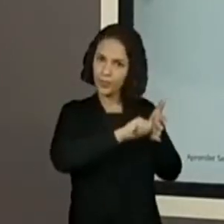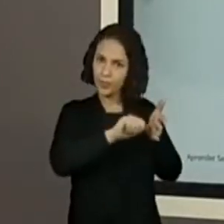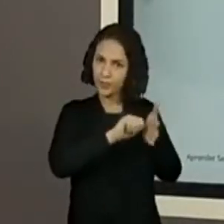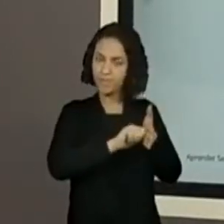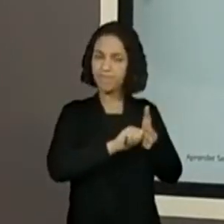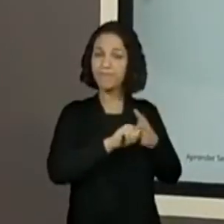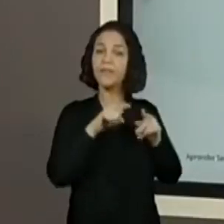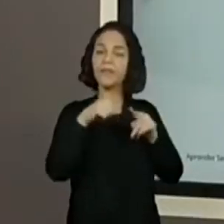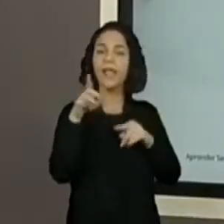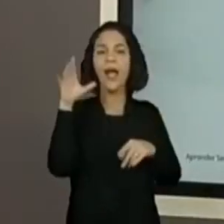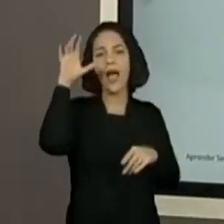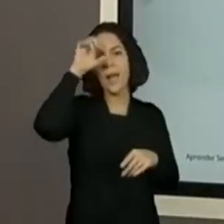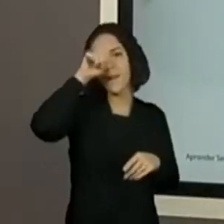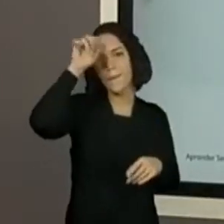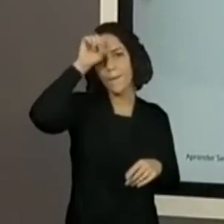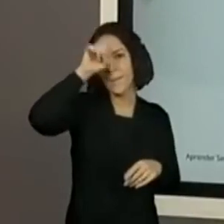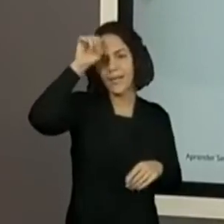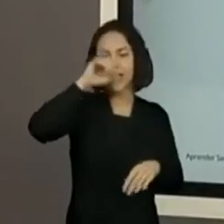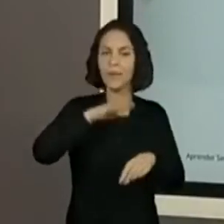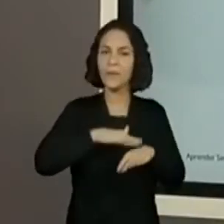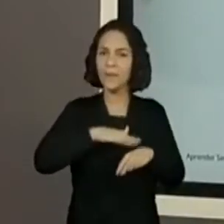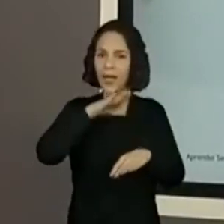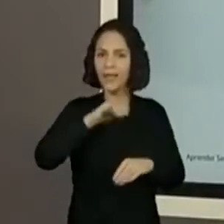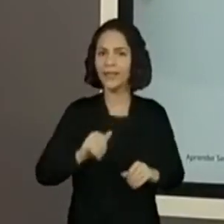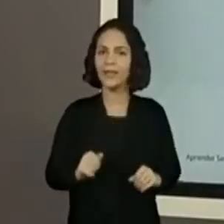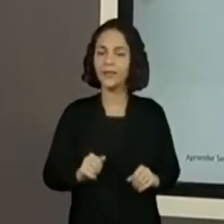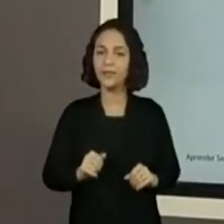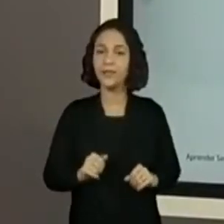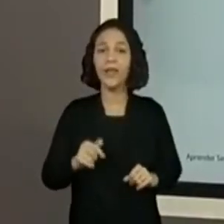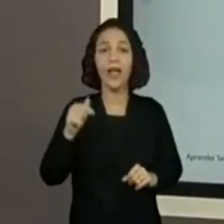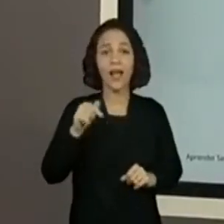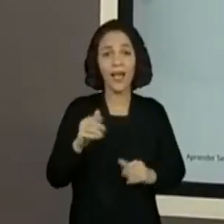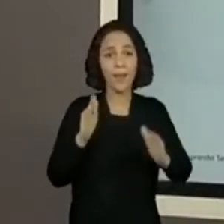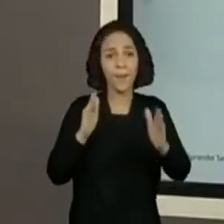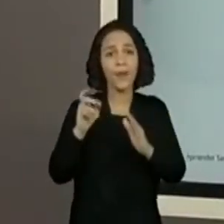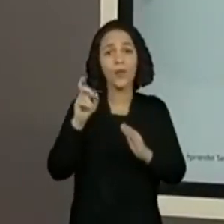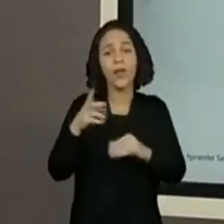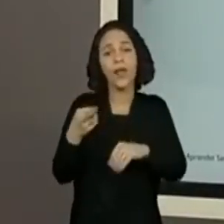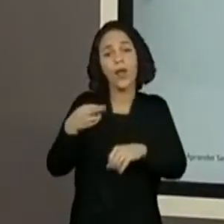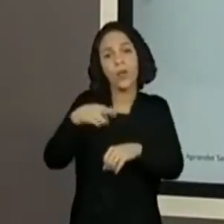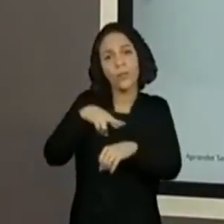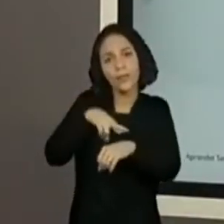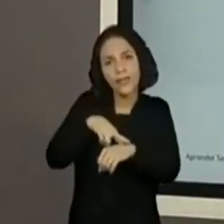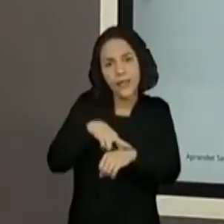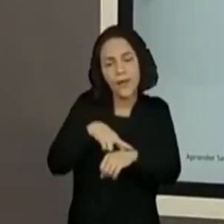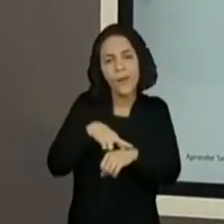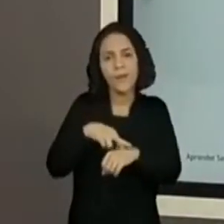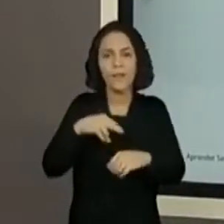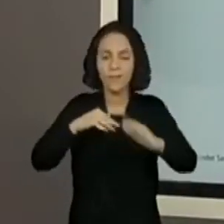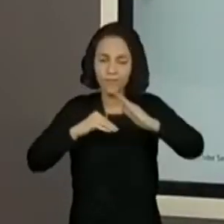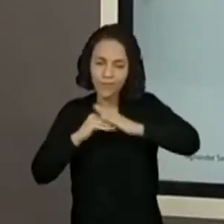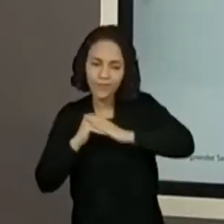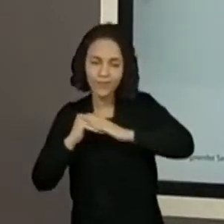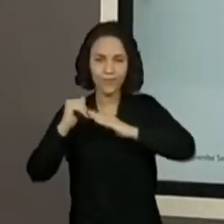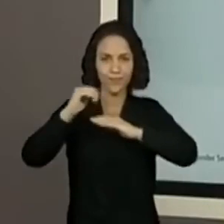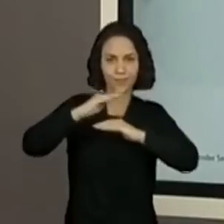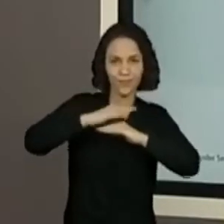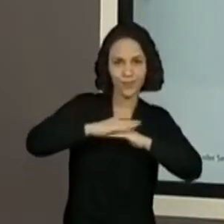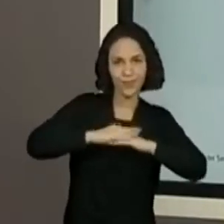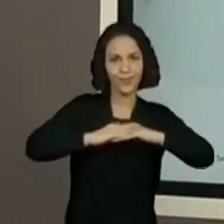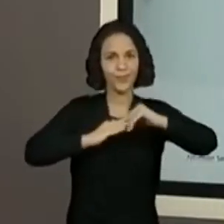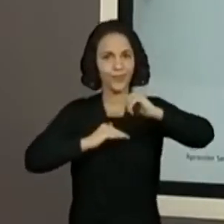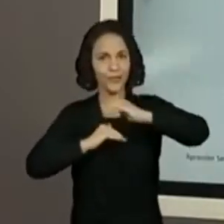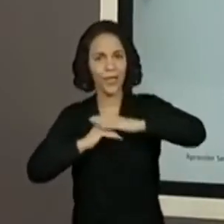Porque daí você está aprendendo um pouquinho mais. Lembra, a gente está numa fase de recuperar, de construir, de aprender um pouquinho mais.